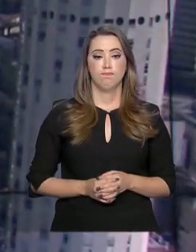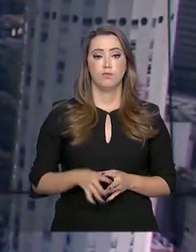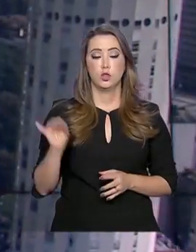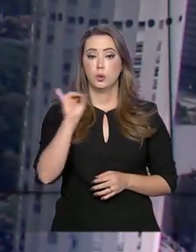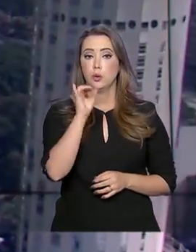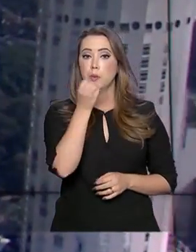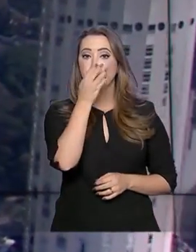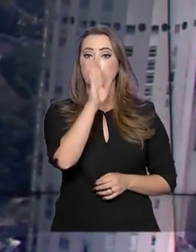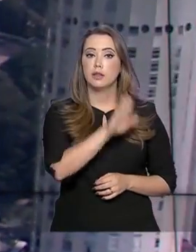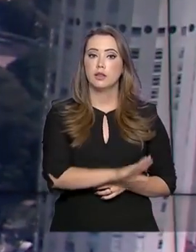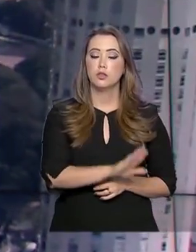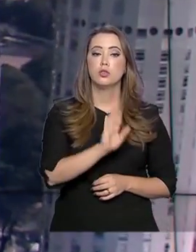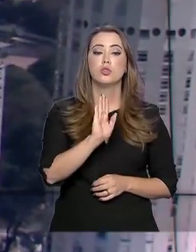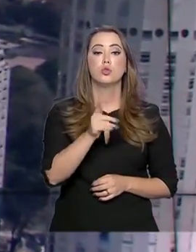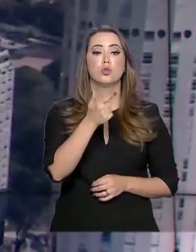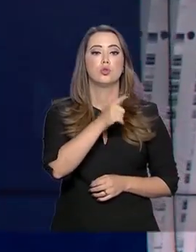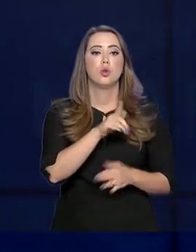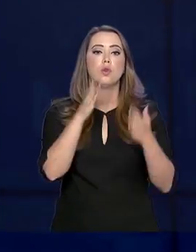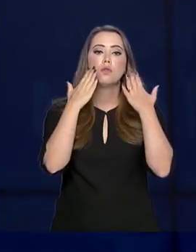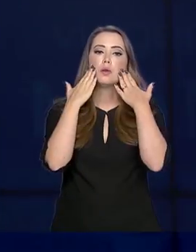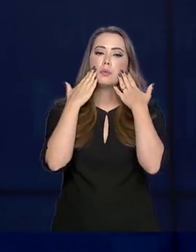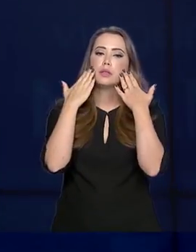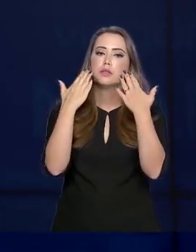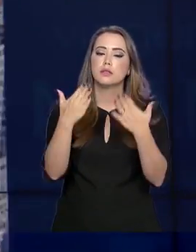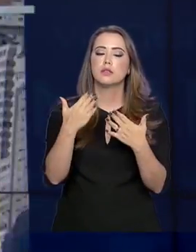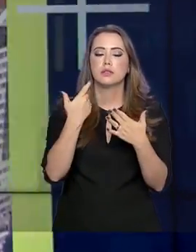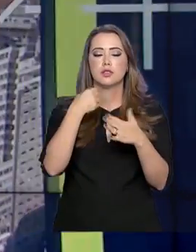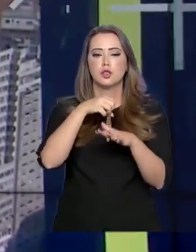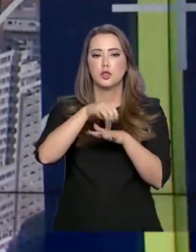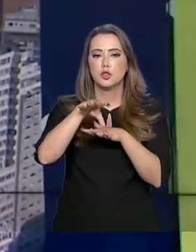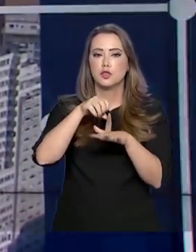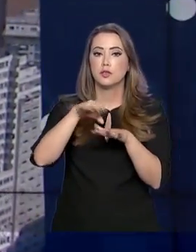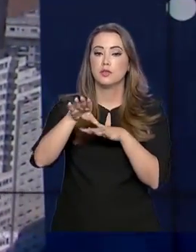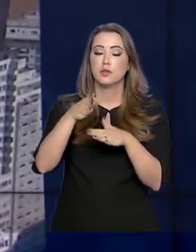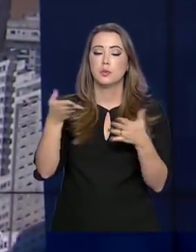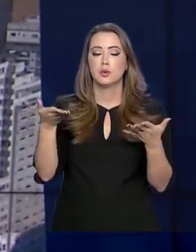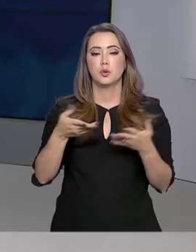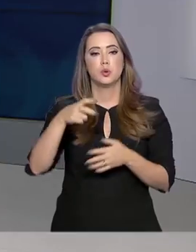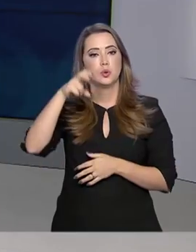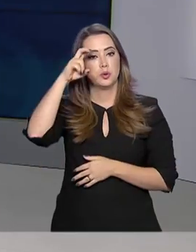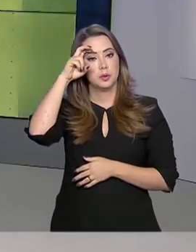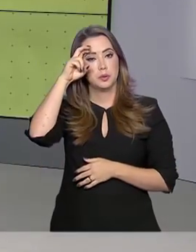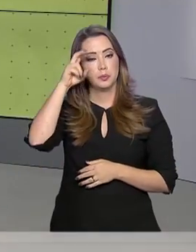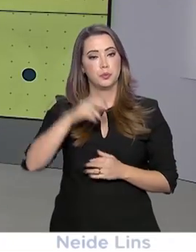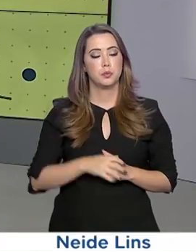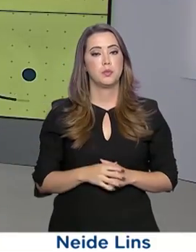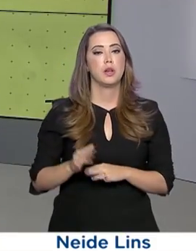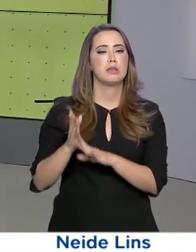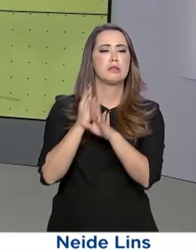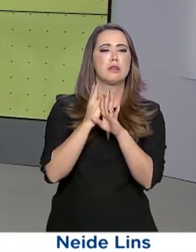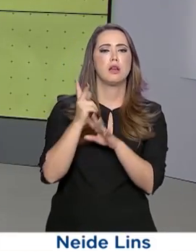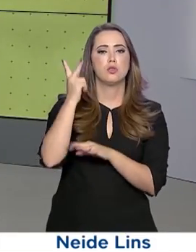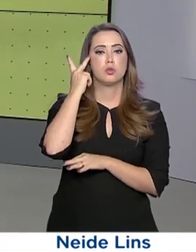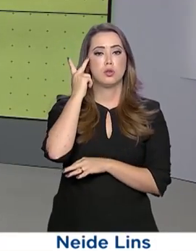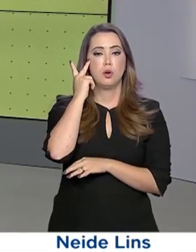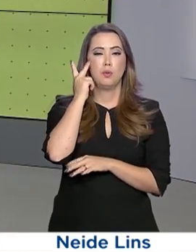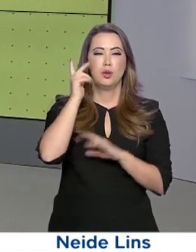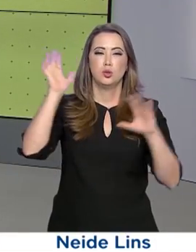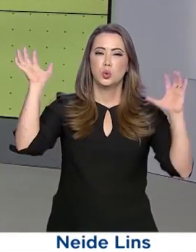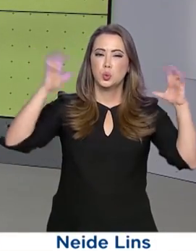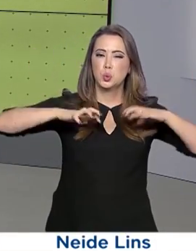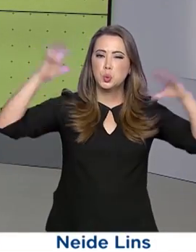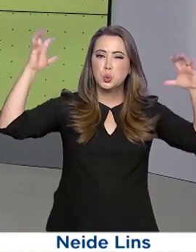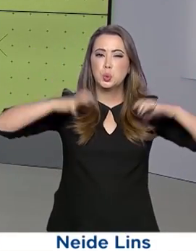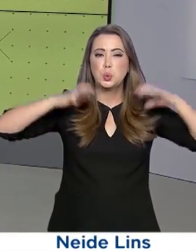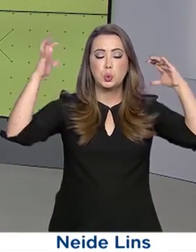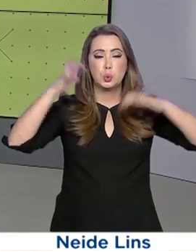Olá, boa tarde. Já estamos de volta com as notícias que movimentam esta quinta-feira. As cidades paulistas, atingidas pelos fortes